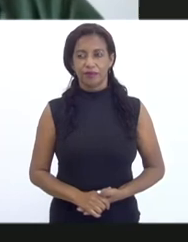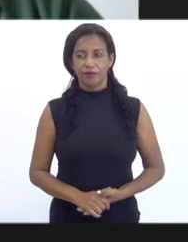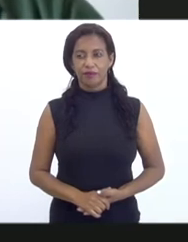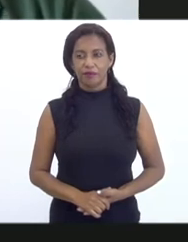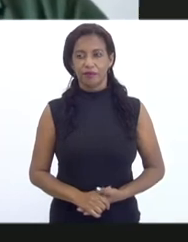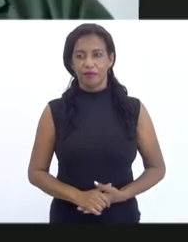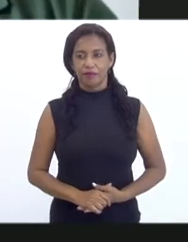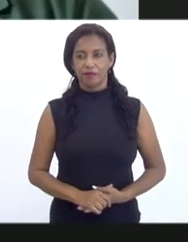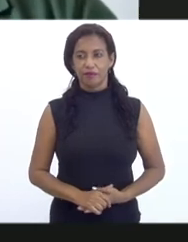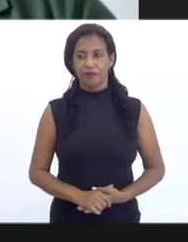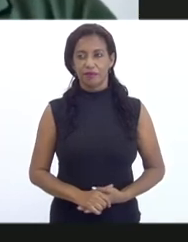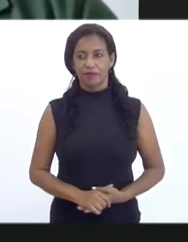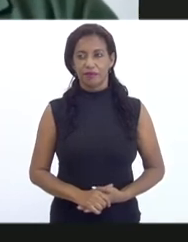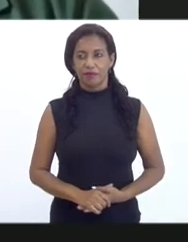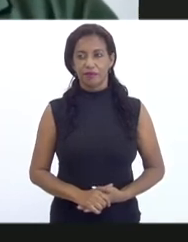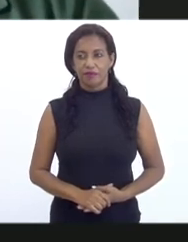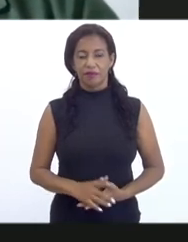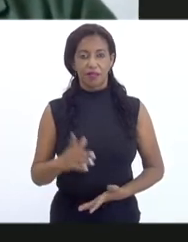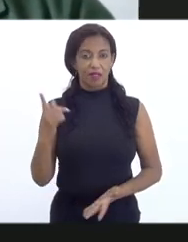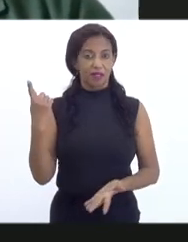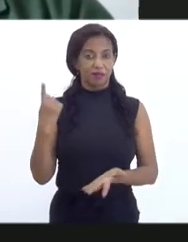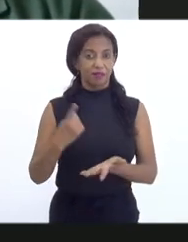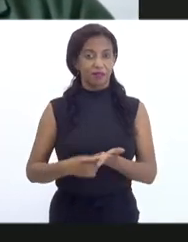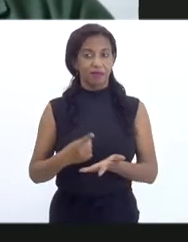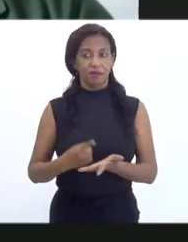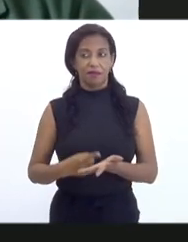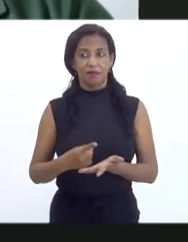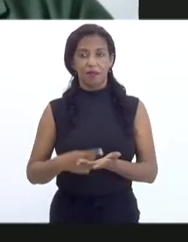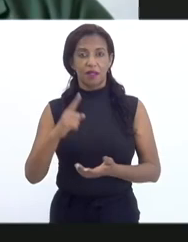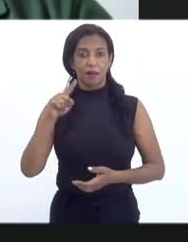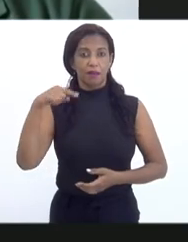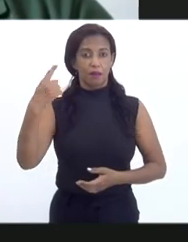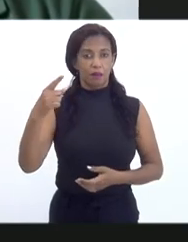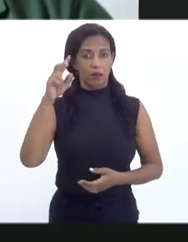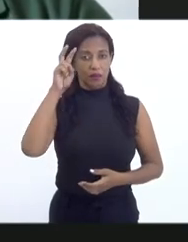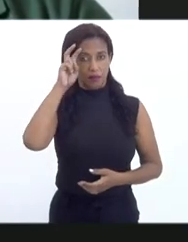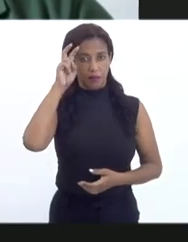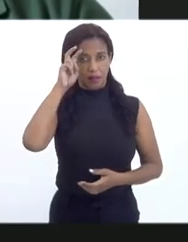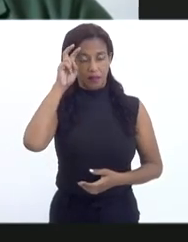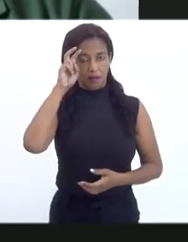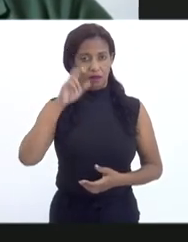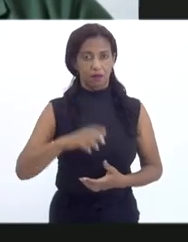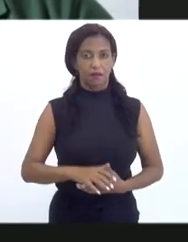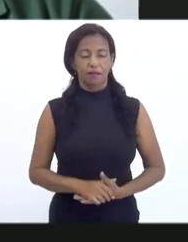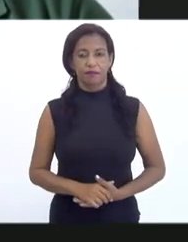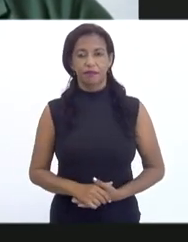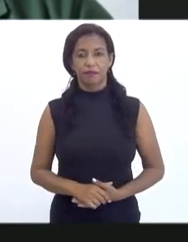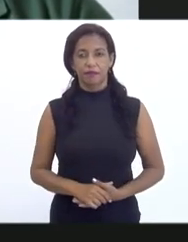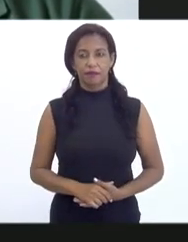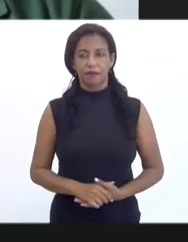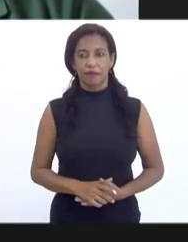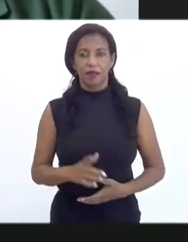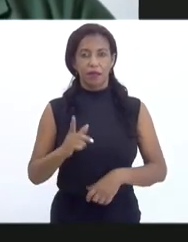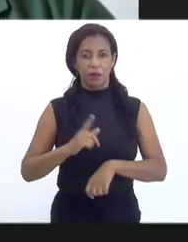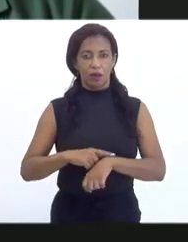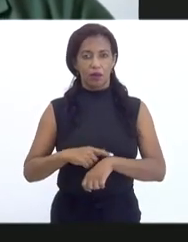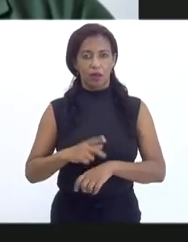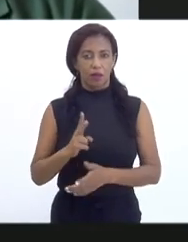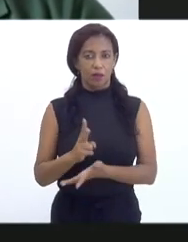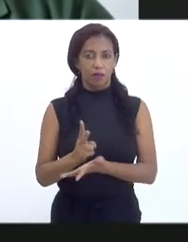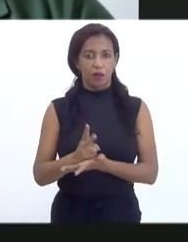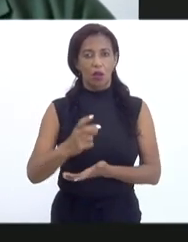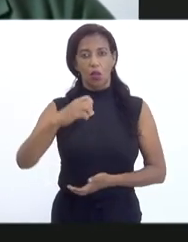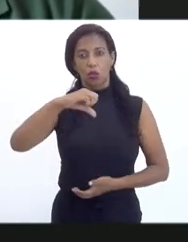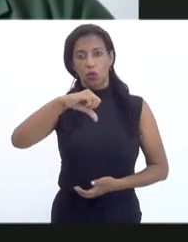Bom dia. A gente marca... Jaque, já deixa marcado para a próxima quinta. Jaque, já deixa marcado para a próxima quinta, mesmo horário. Bota